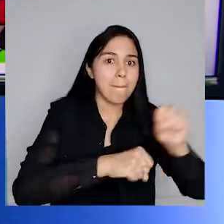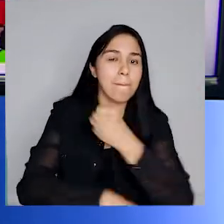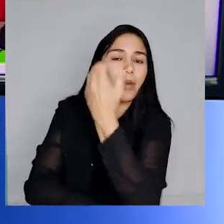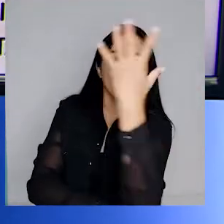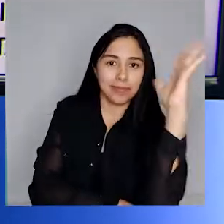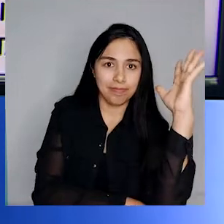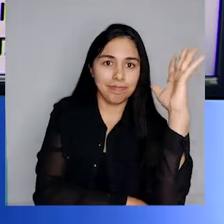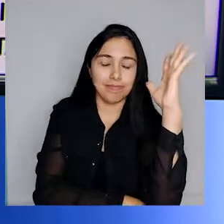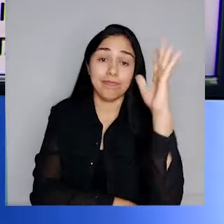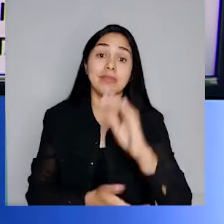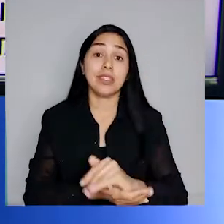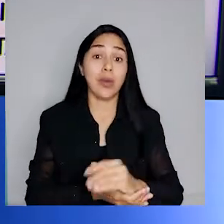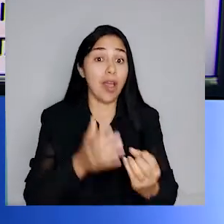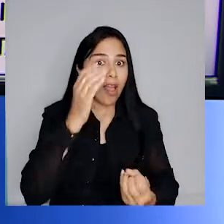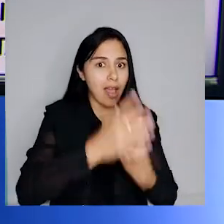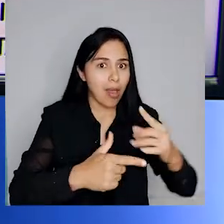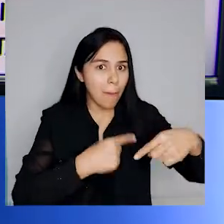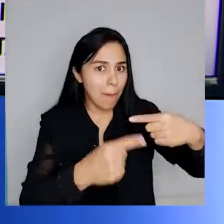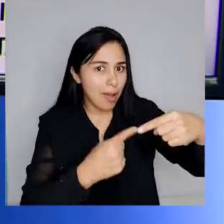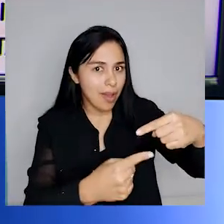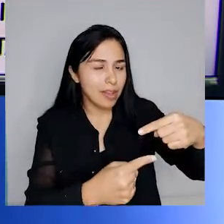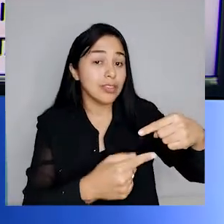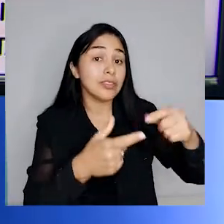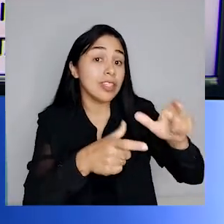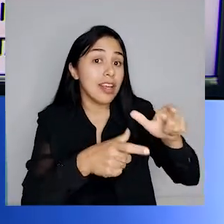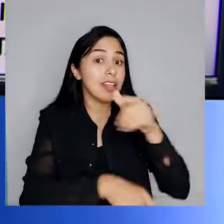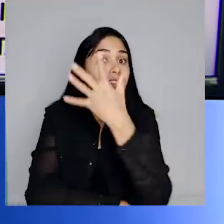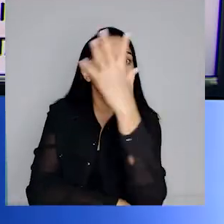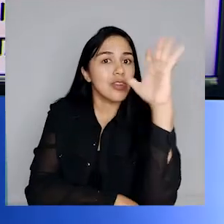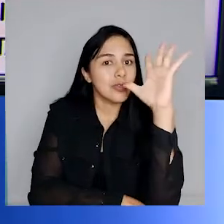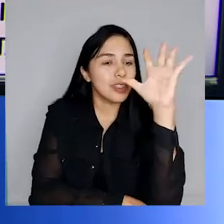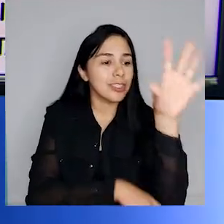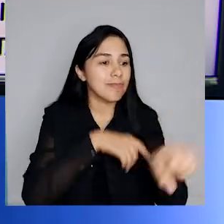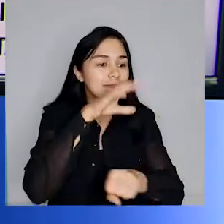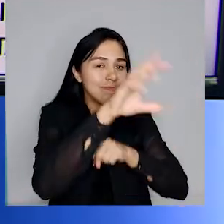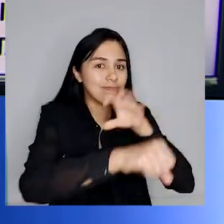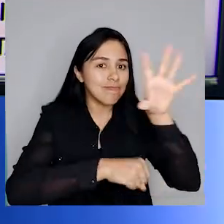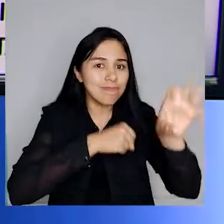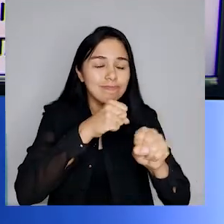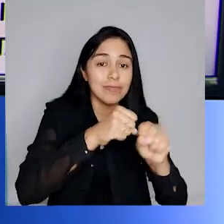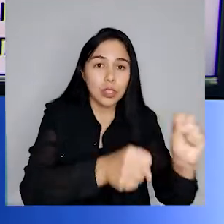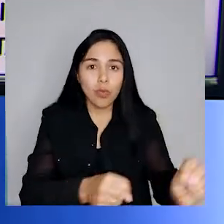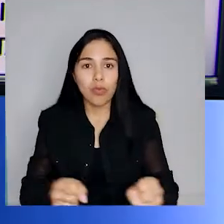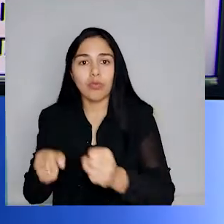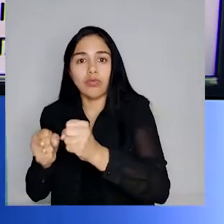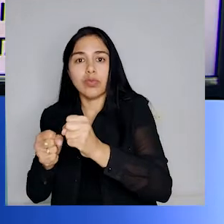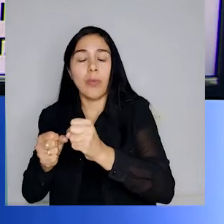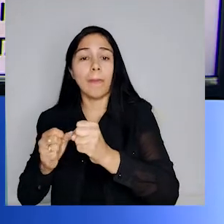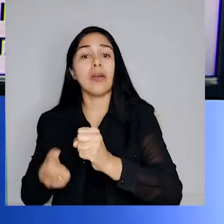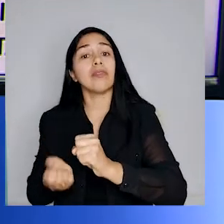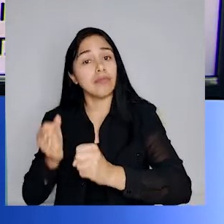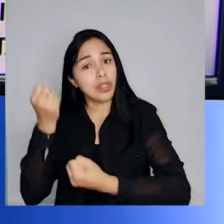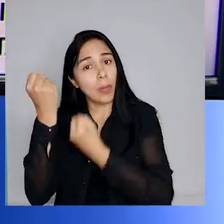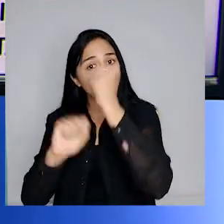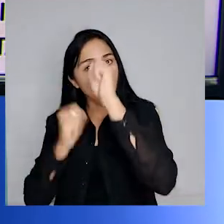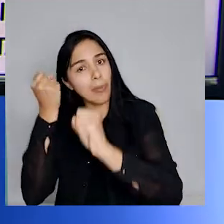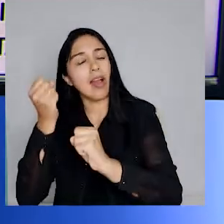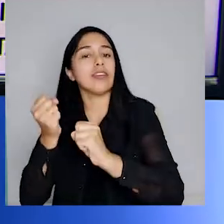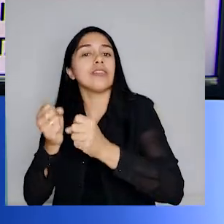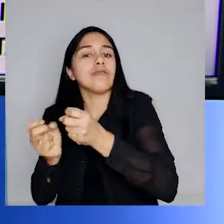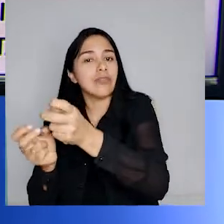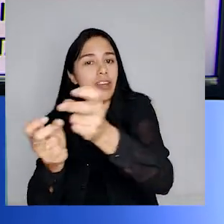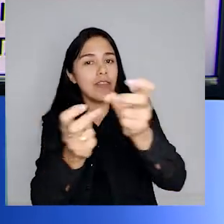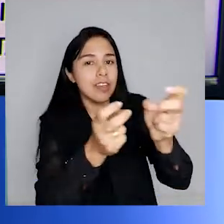sabem, as matérias-primas são extraídas da natureza e esse ciclo constantemente se repete. Quanto mais